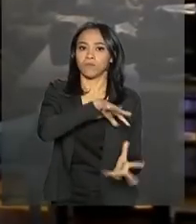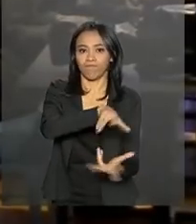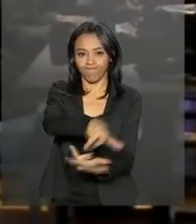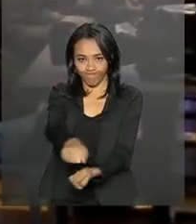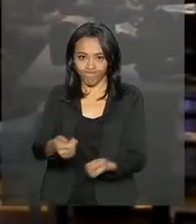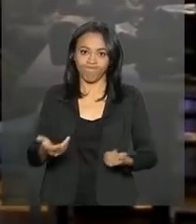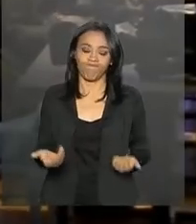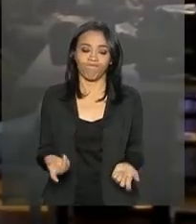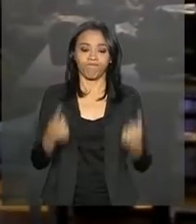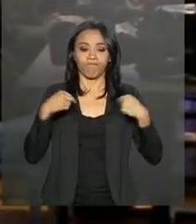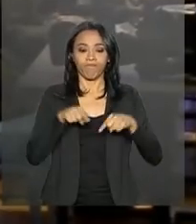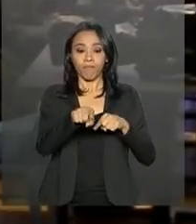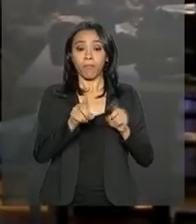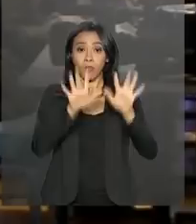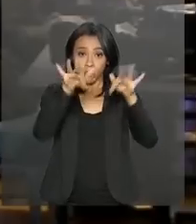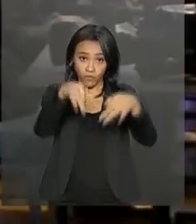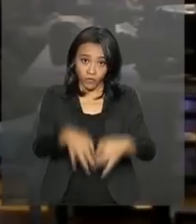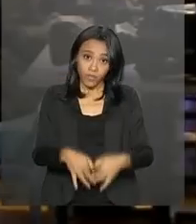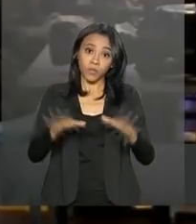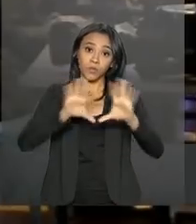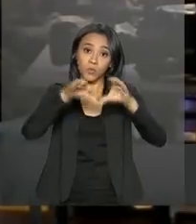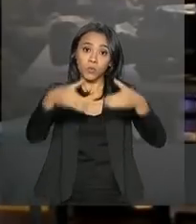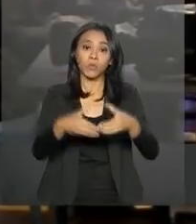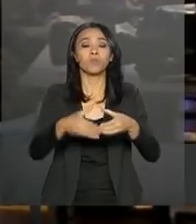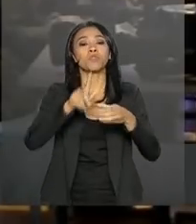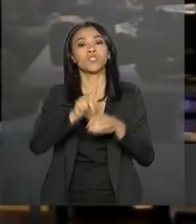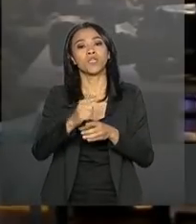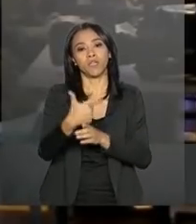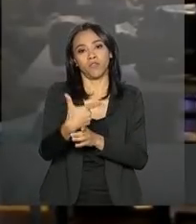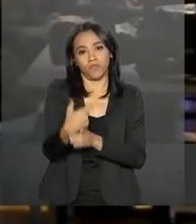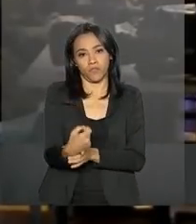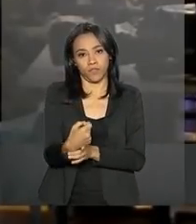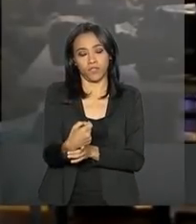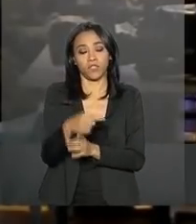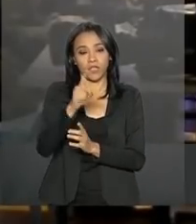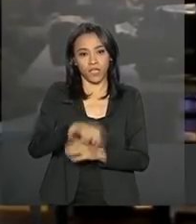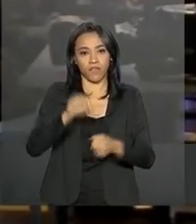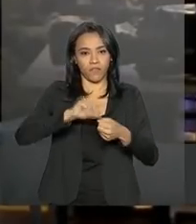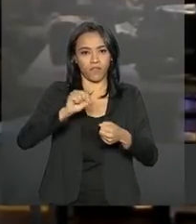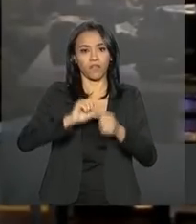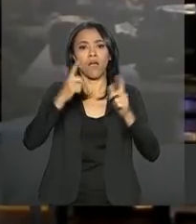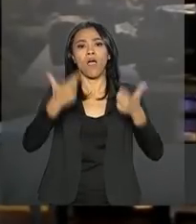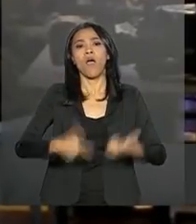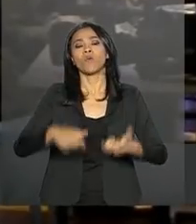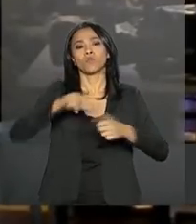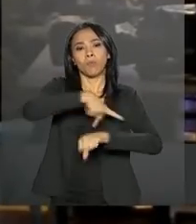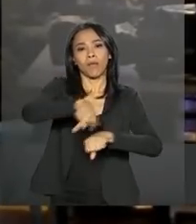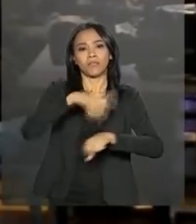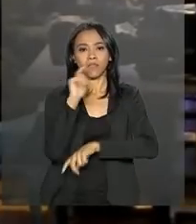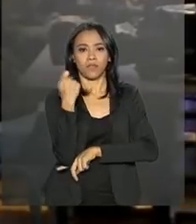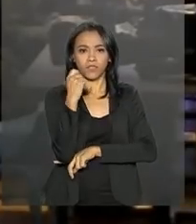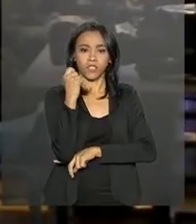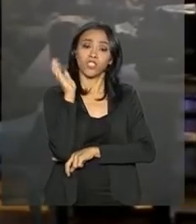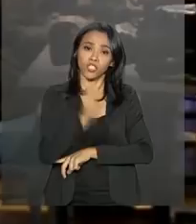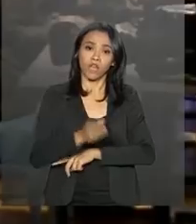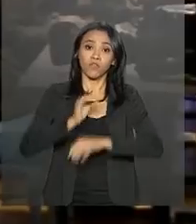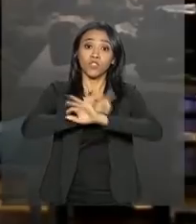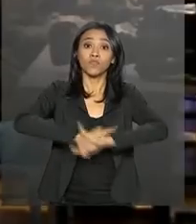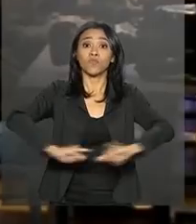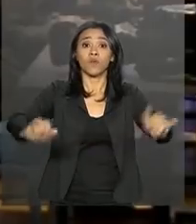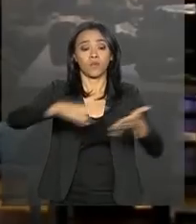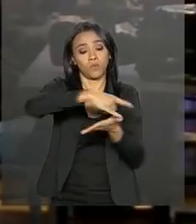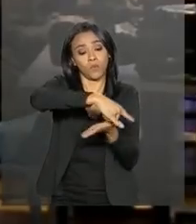encerramento do primeiro encontro do G20, realizado em um país da América do Sul, Argentina, foi divulgado o documento que